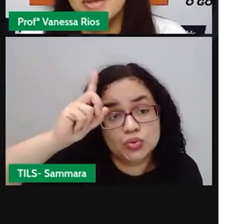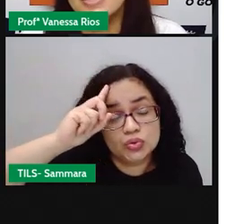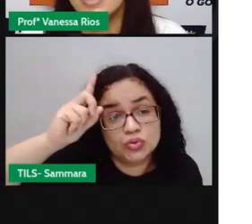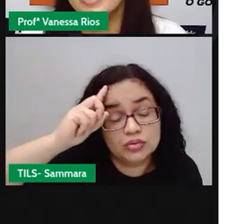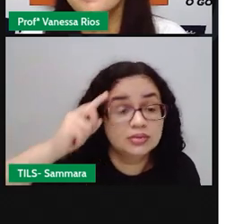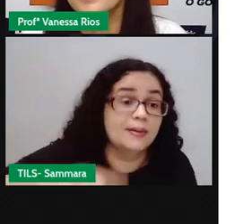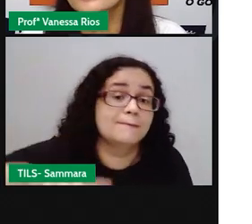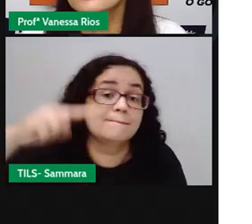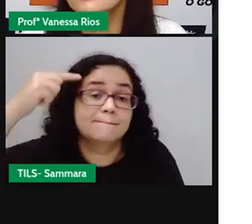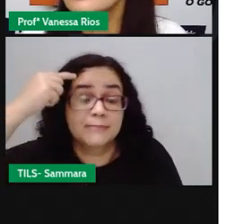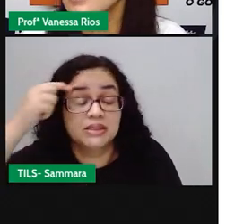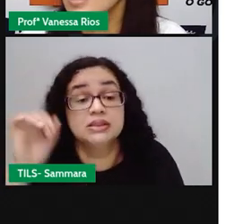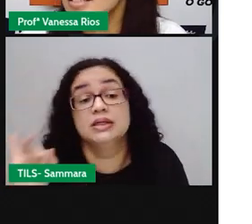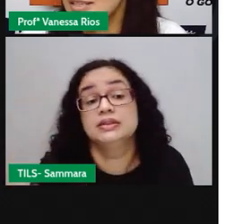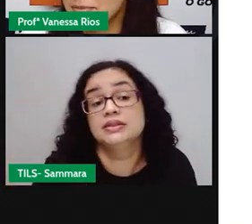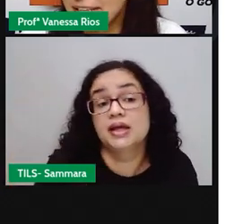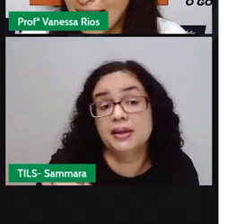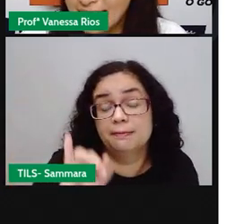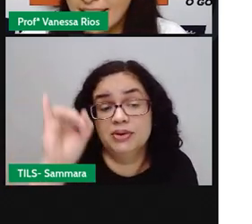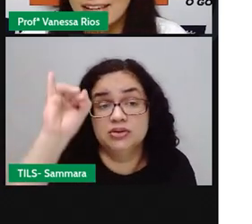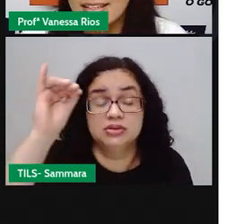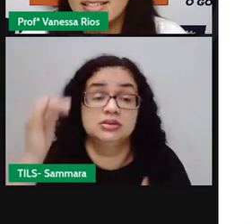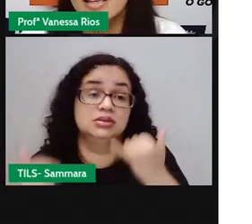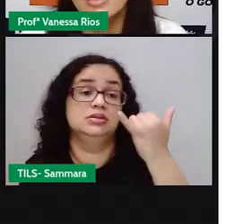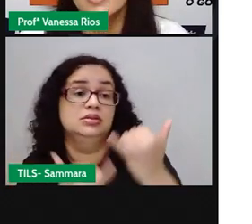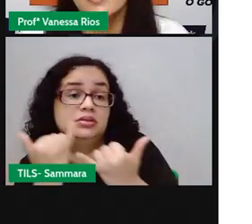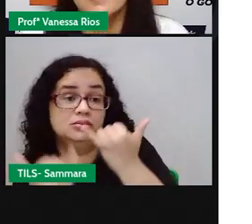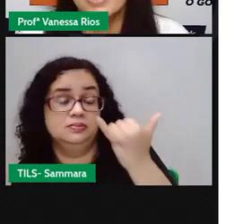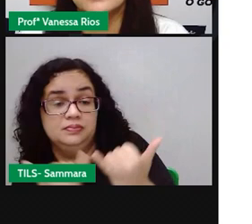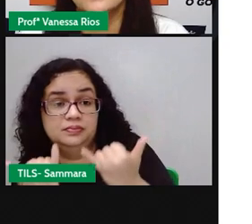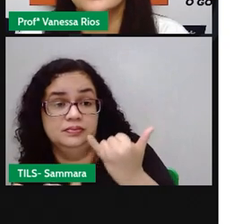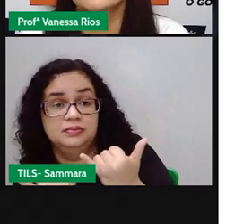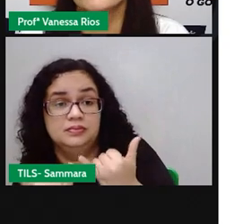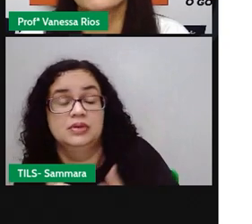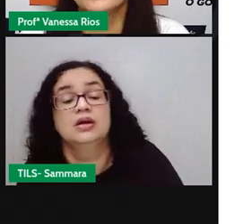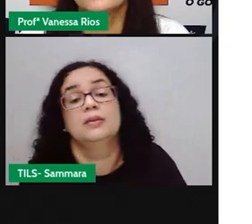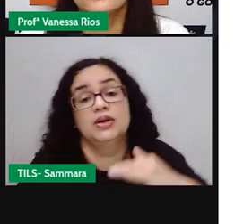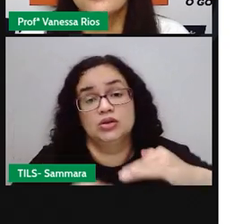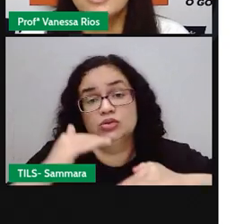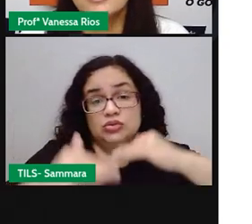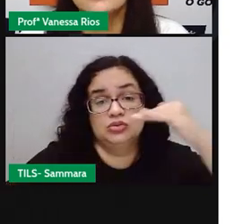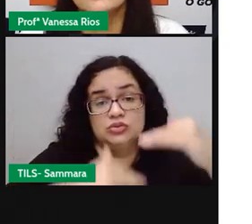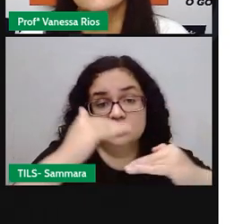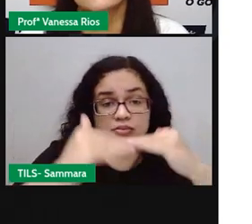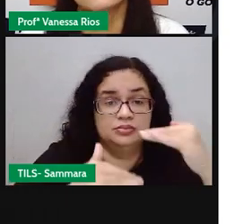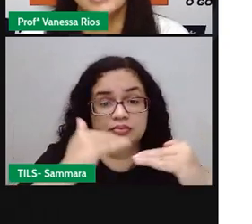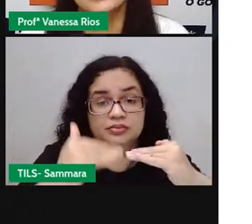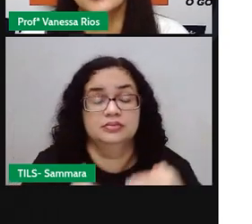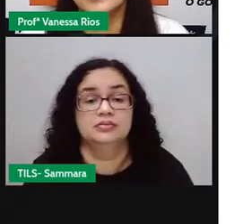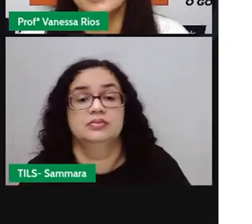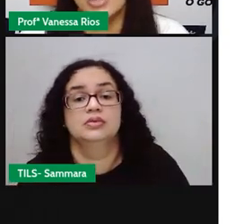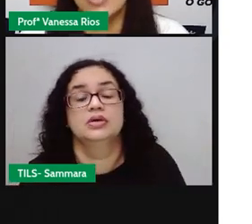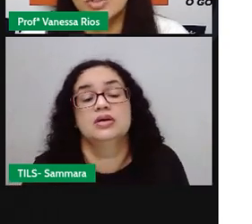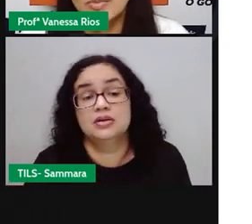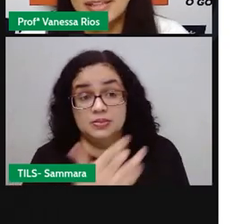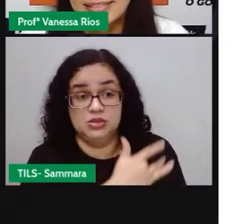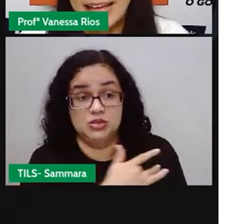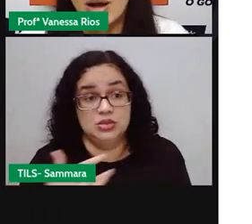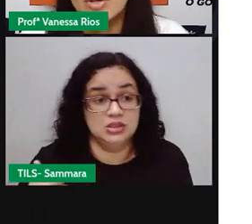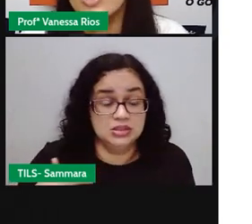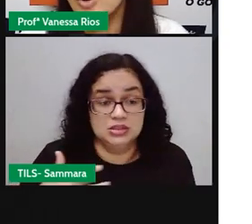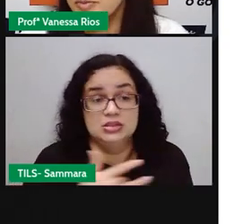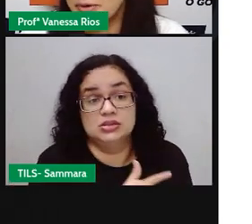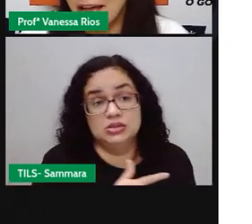Pensem aí na importância dessas brincadeiras para o seu desenvolvimento físico, para a sua saúde